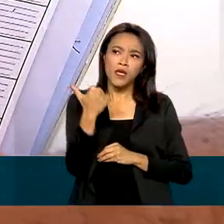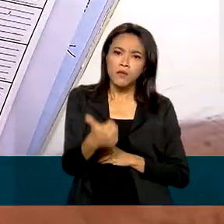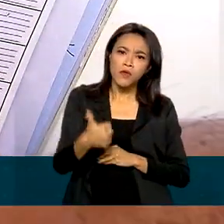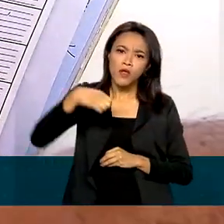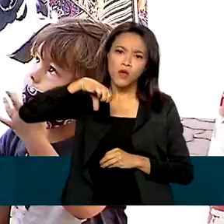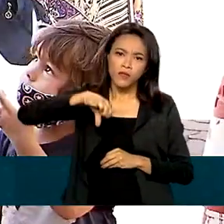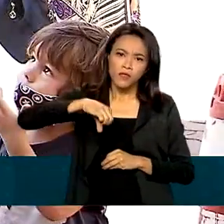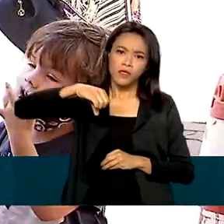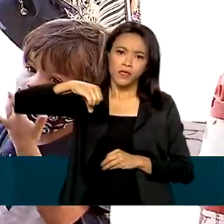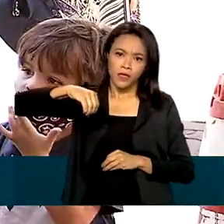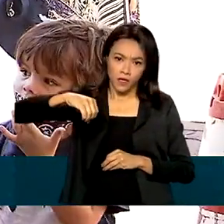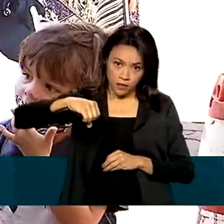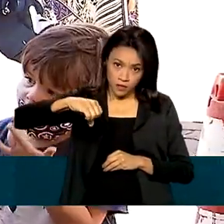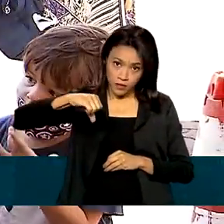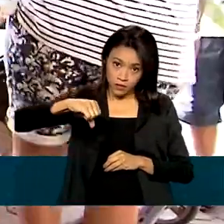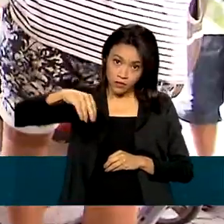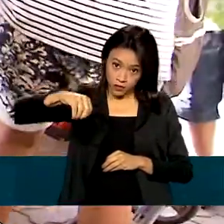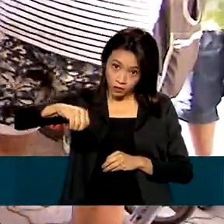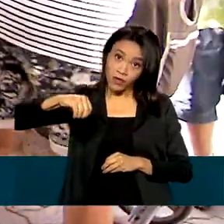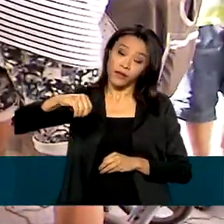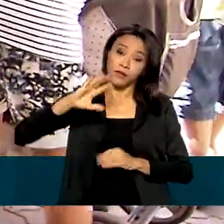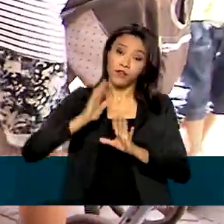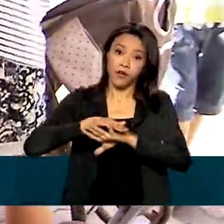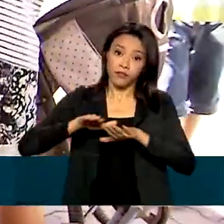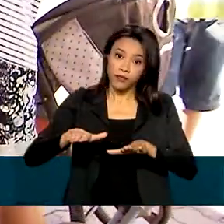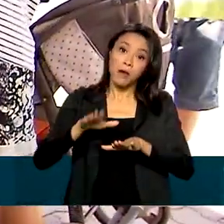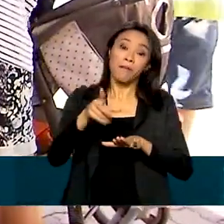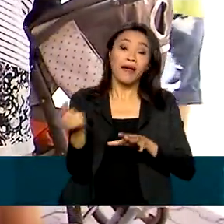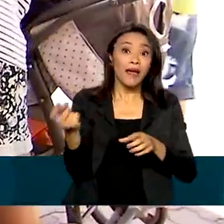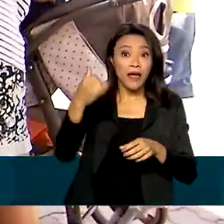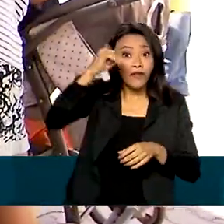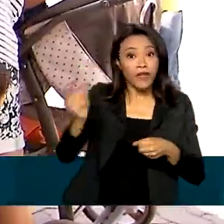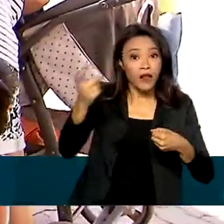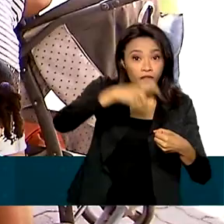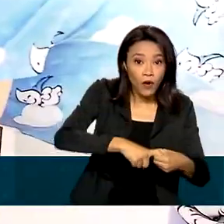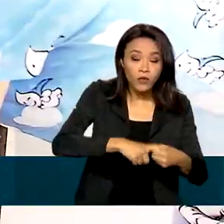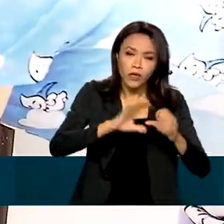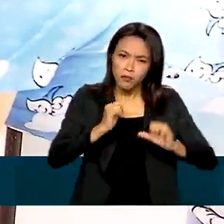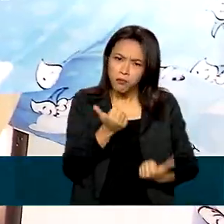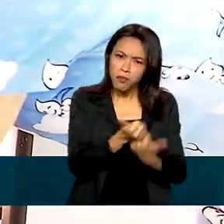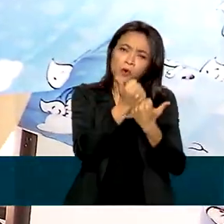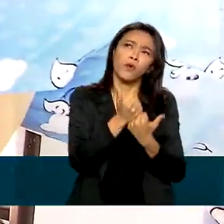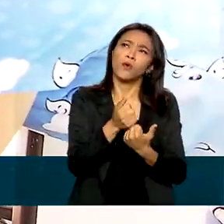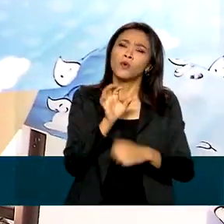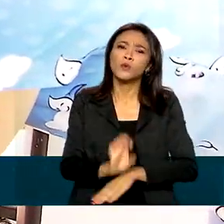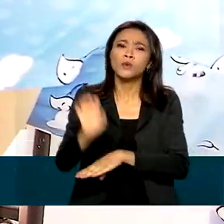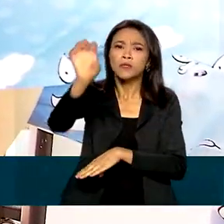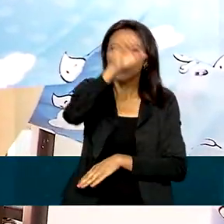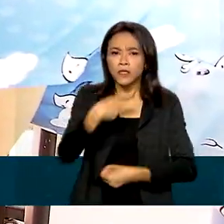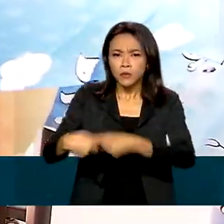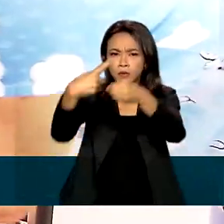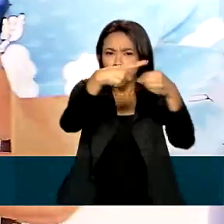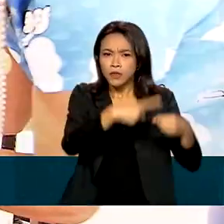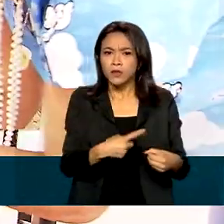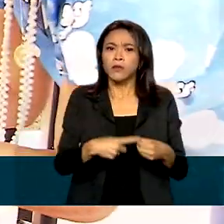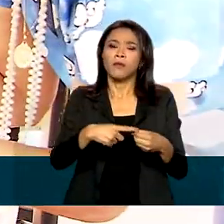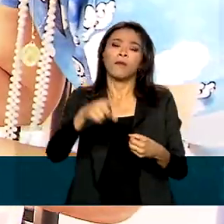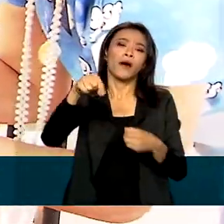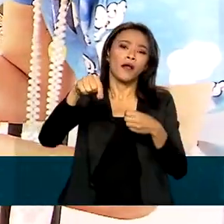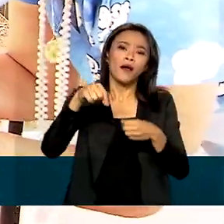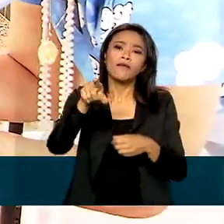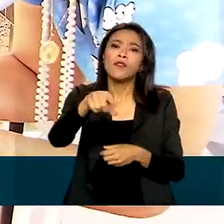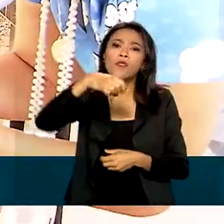não volte, o governo reforçou as ações em estados e municípios para imunizar 95%